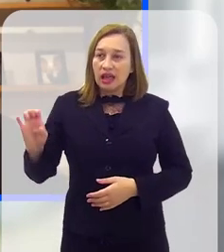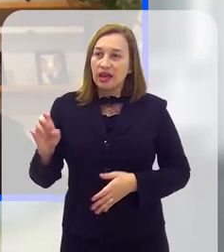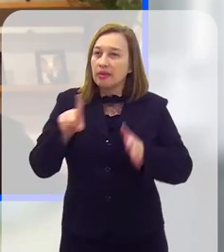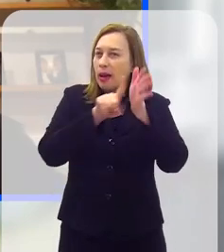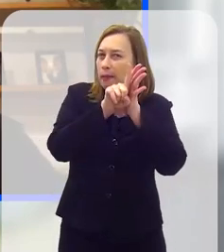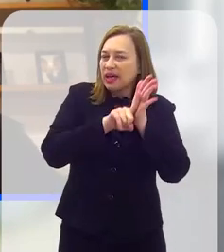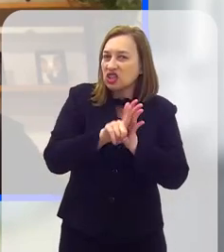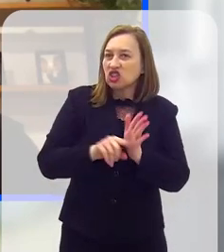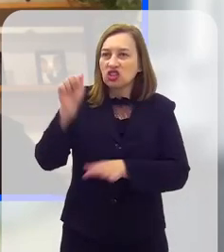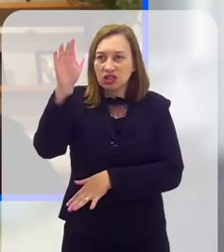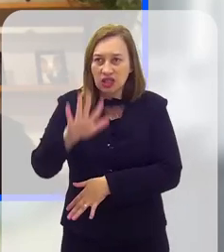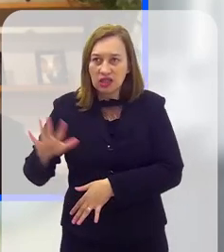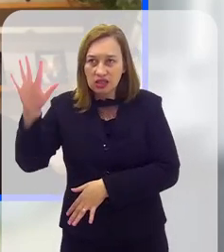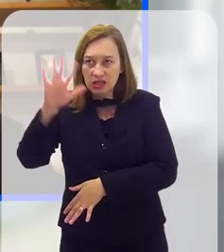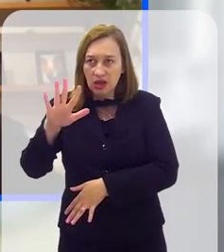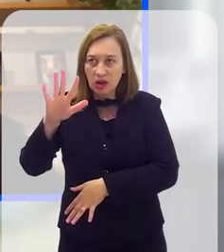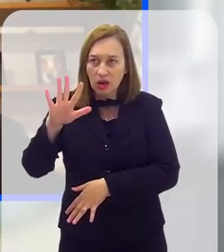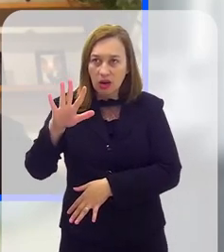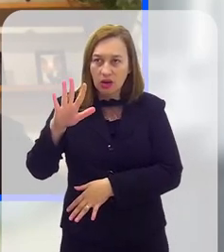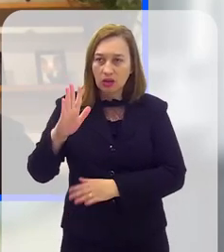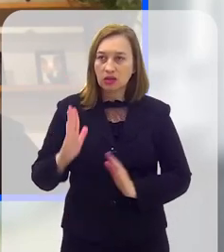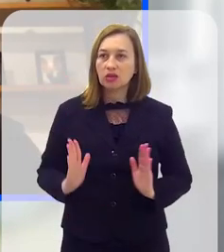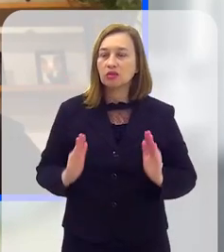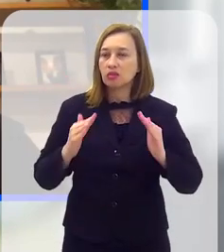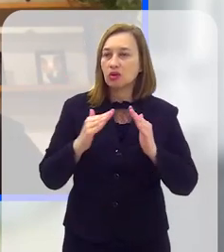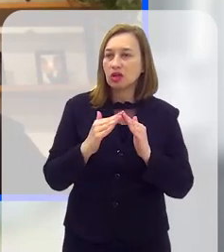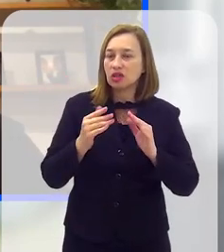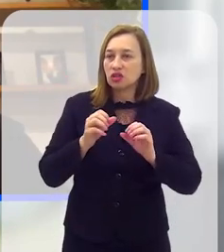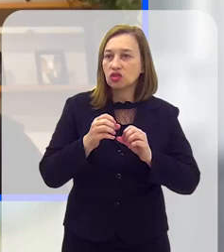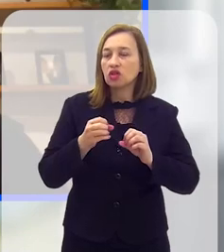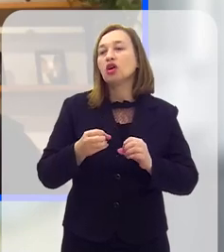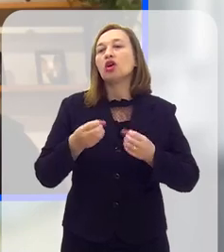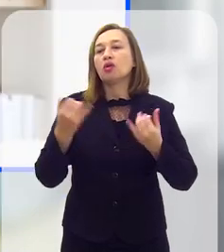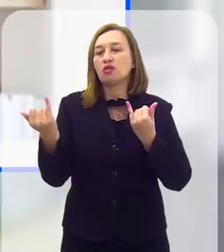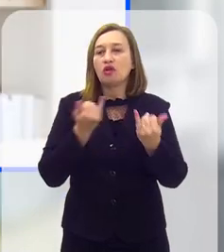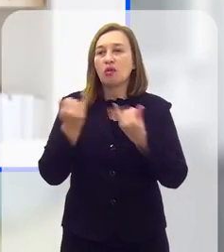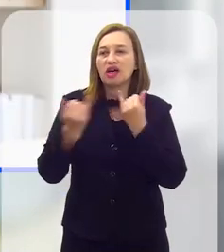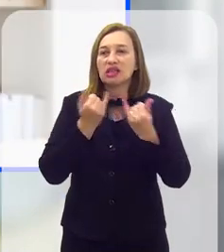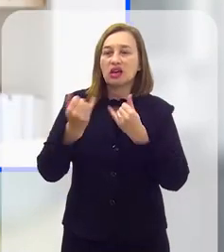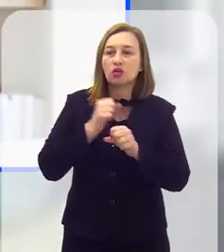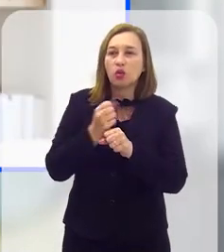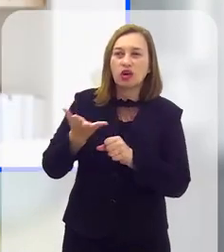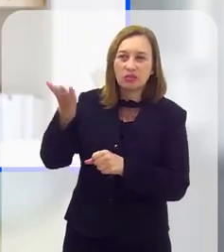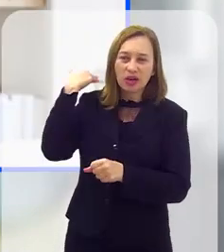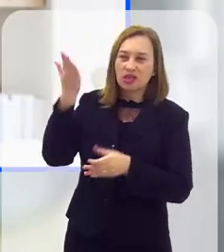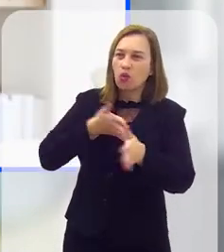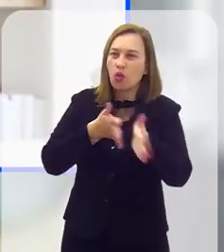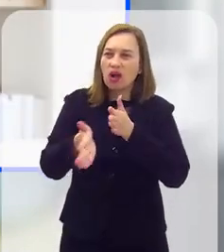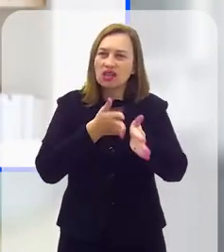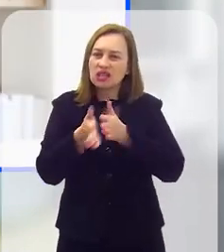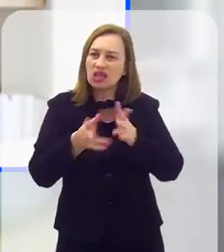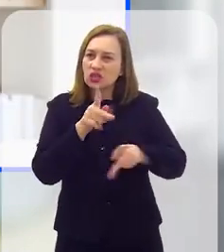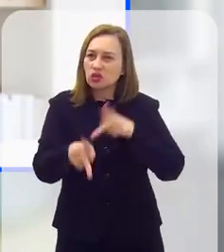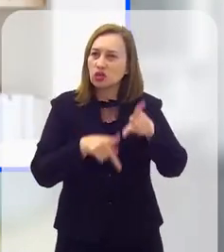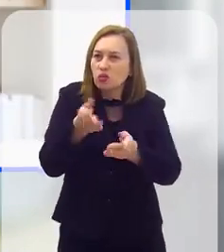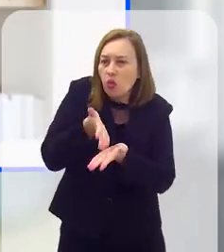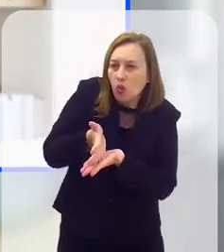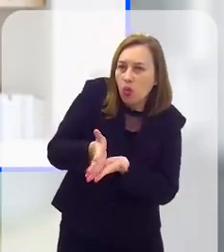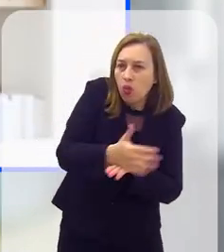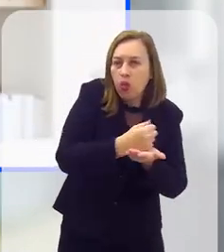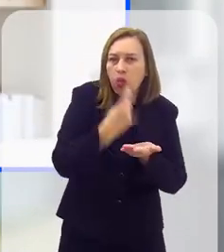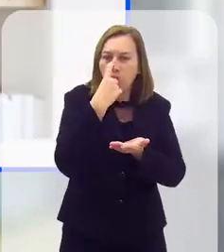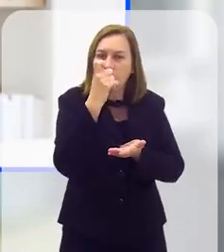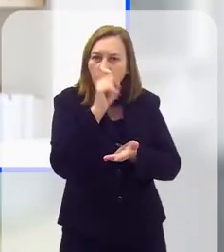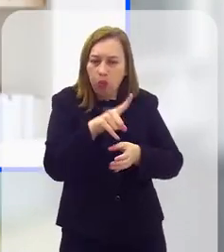é. O Guilherme, segundo a Pesquisa Nacional por Amostra de Domicílios, contínua divulgada o ano passado pelo IBGE, o acesso da